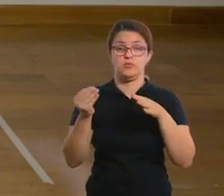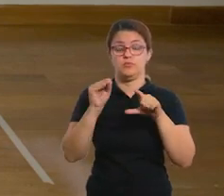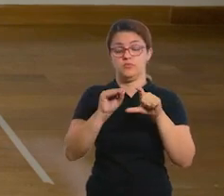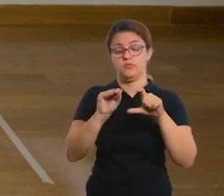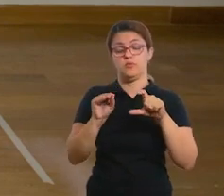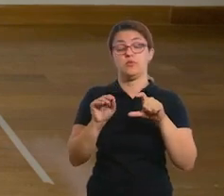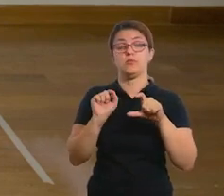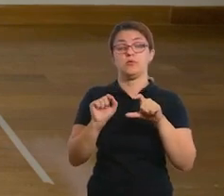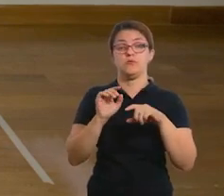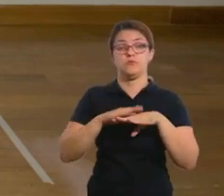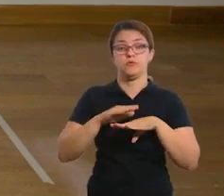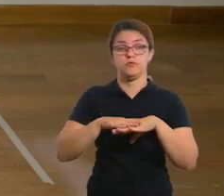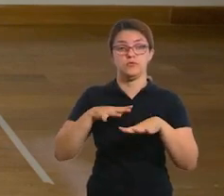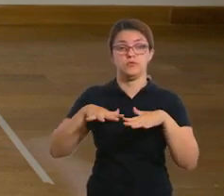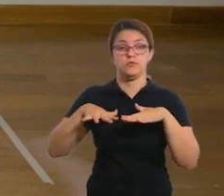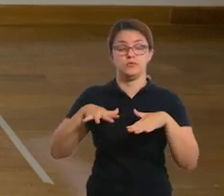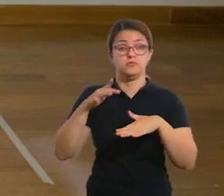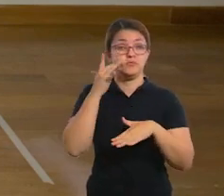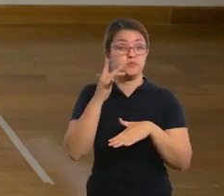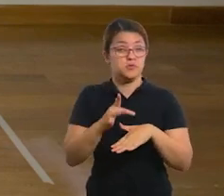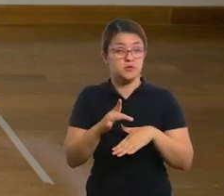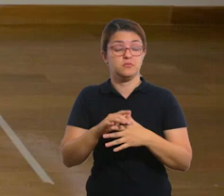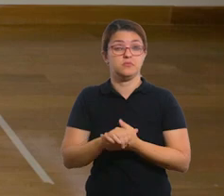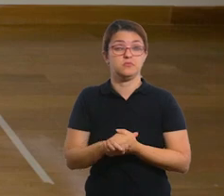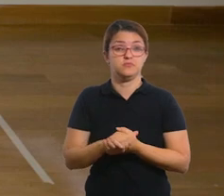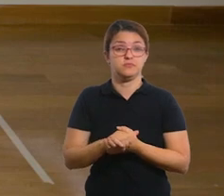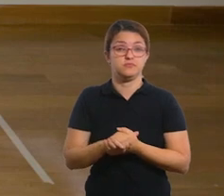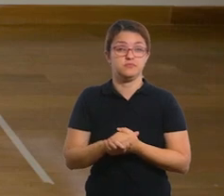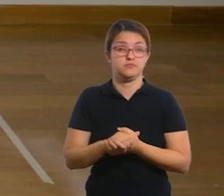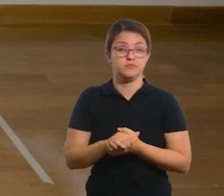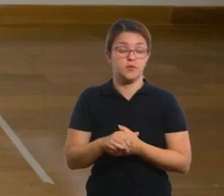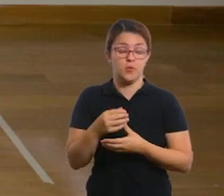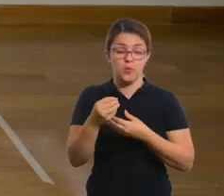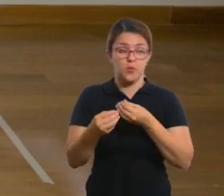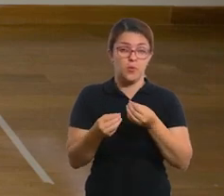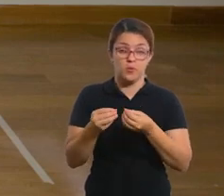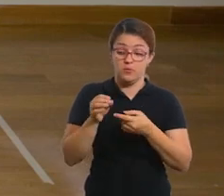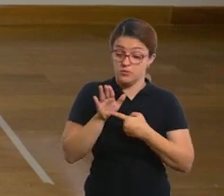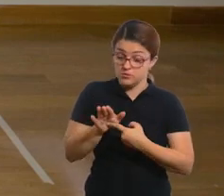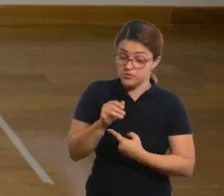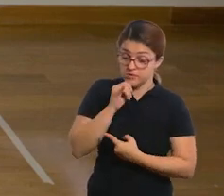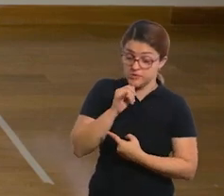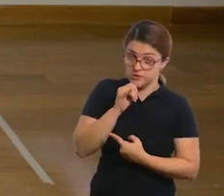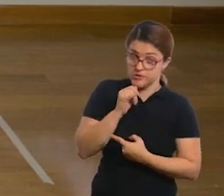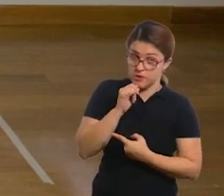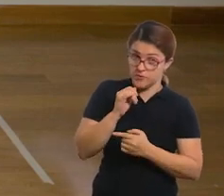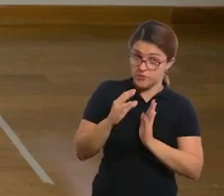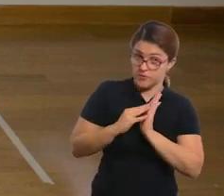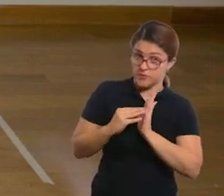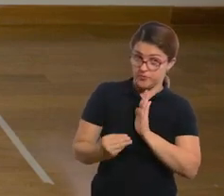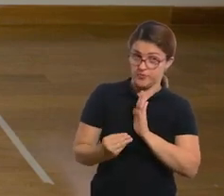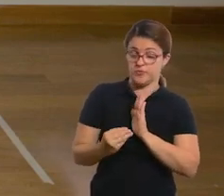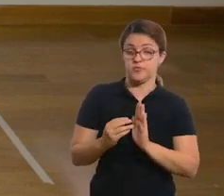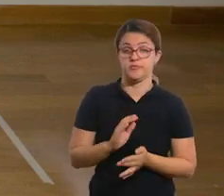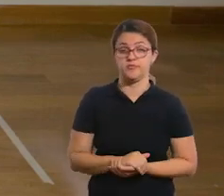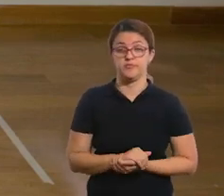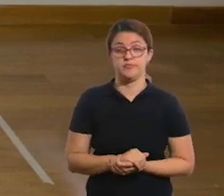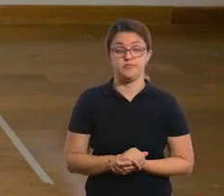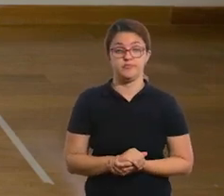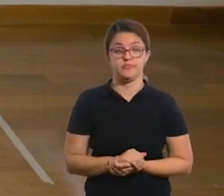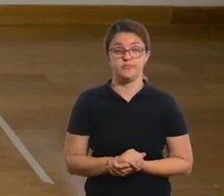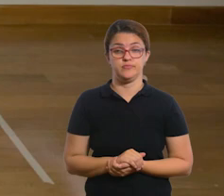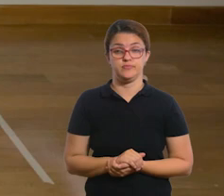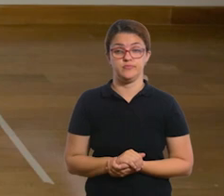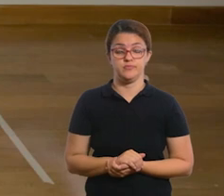escreveu, para ela saber o que ela vai ter que executar. Se ela não souber dar o chute, demonstre para ela que tipo de chute ela tem que fazer, nem tudo possível, tá bom?